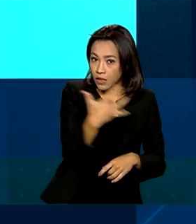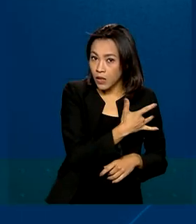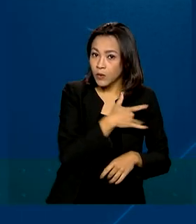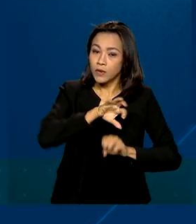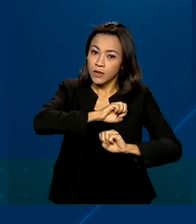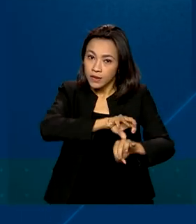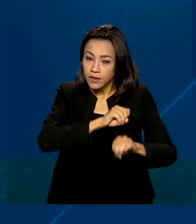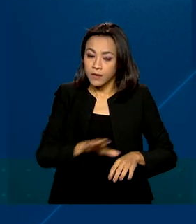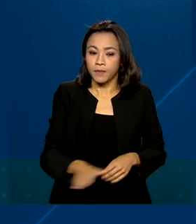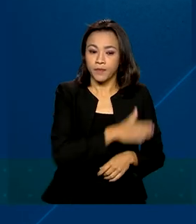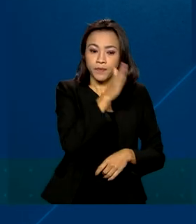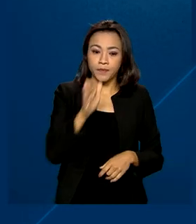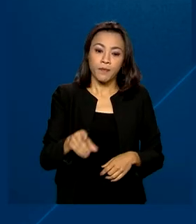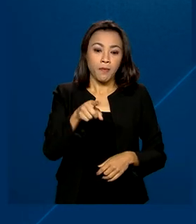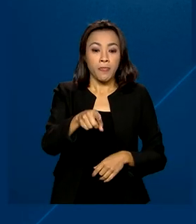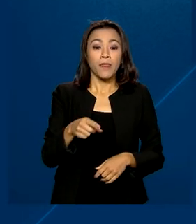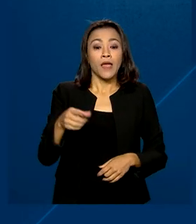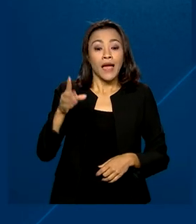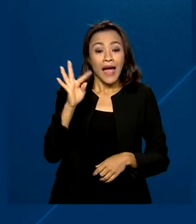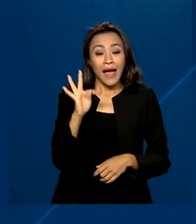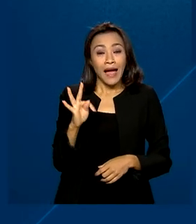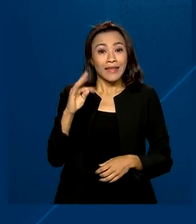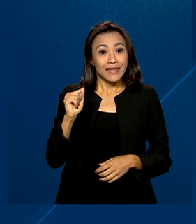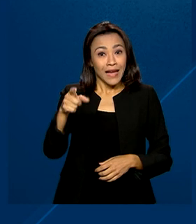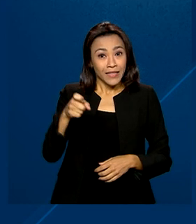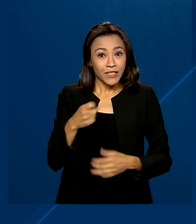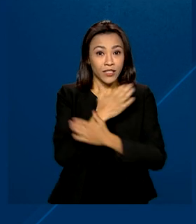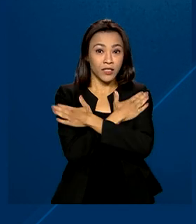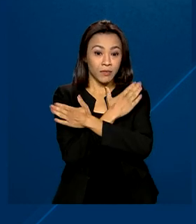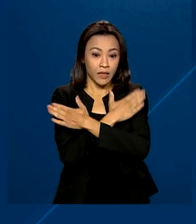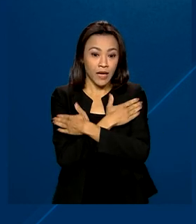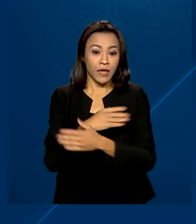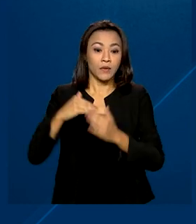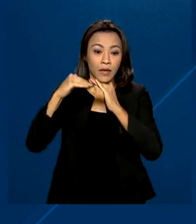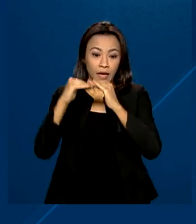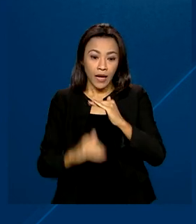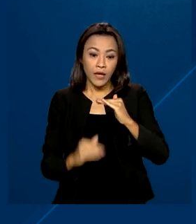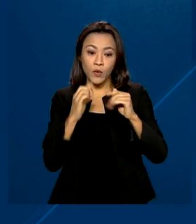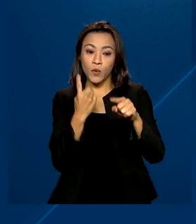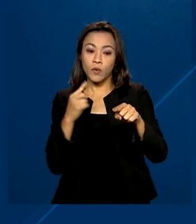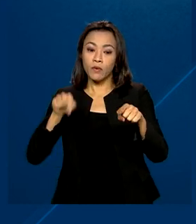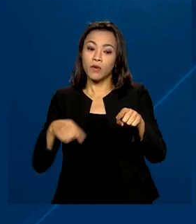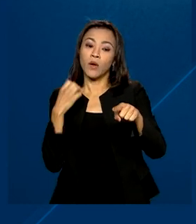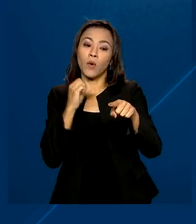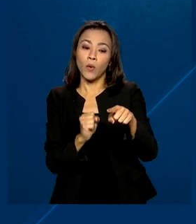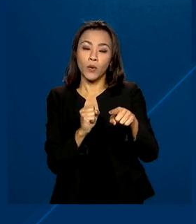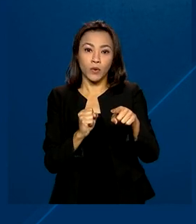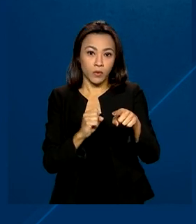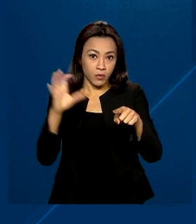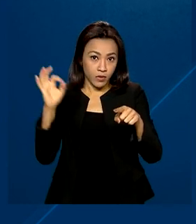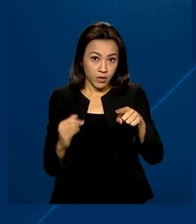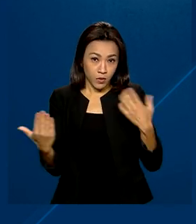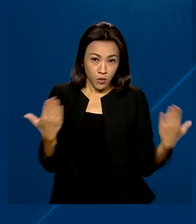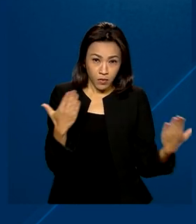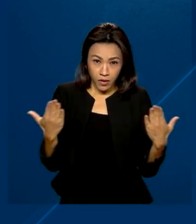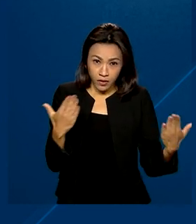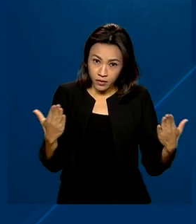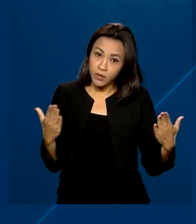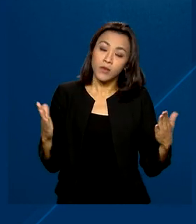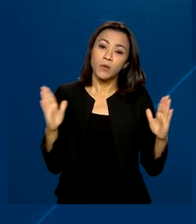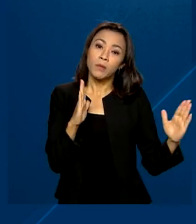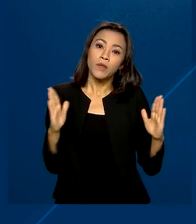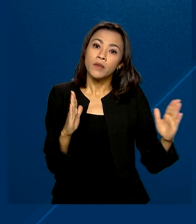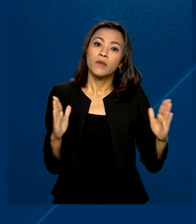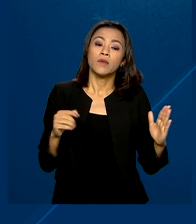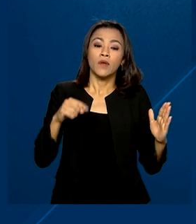Já a taxa de desocupação no segundo trimestre caiu 1,8 ponto percentual em relação ao período anterior e ficou